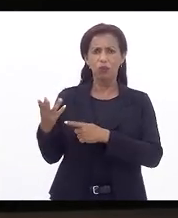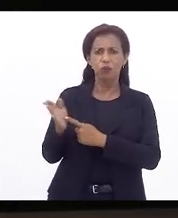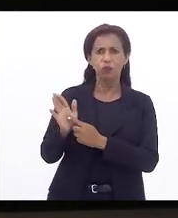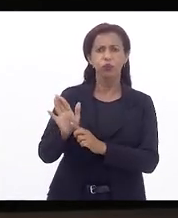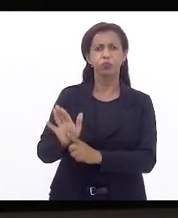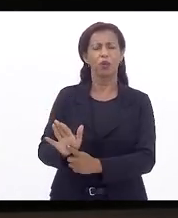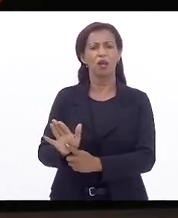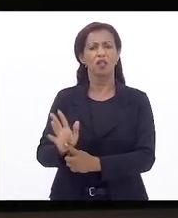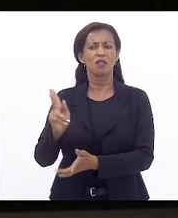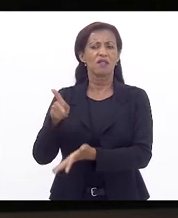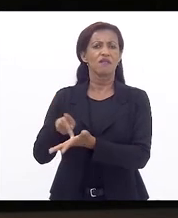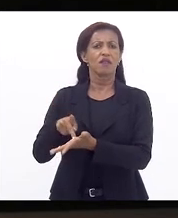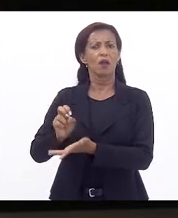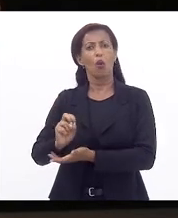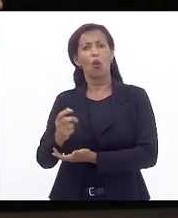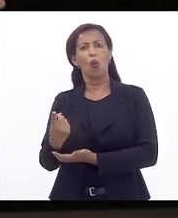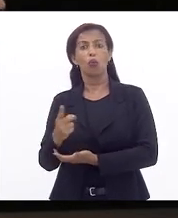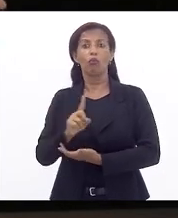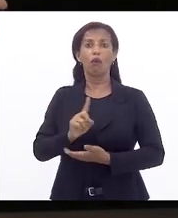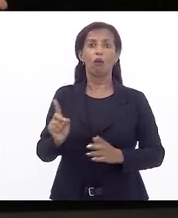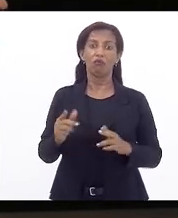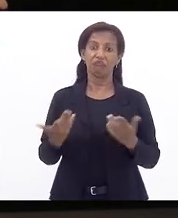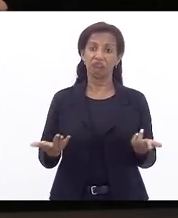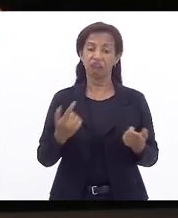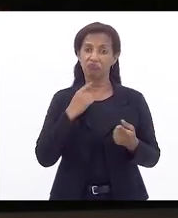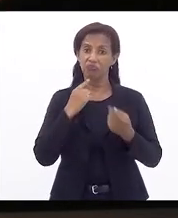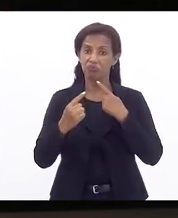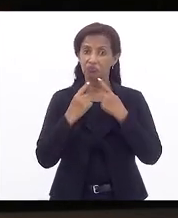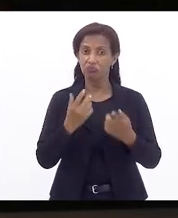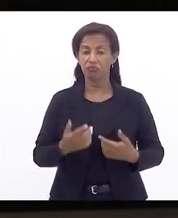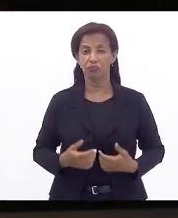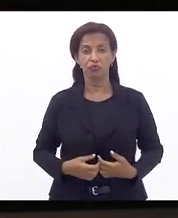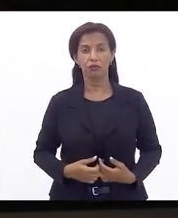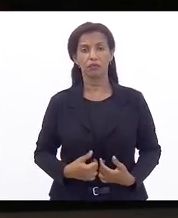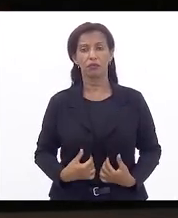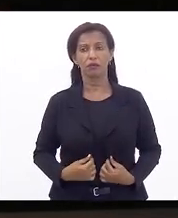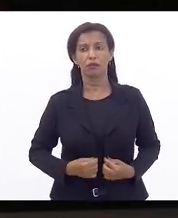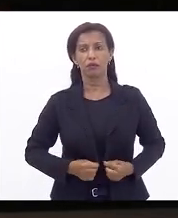se é verdade ou não e aqui